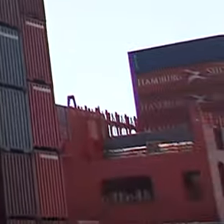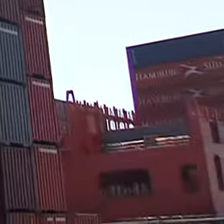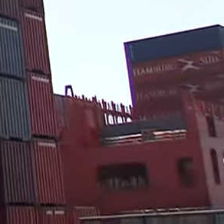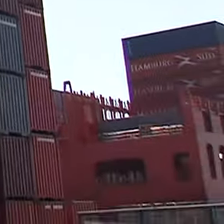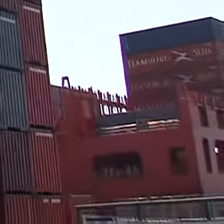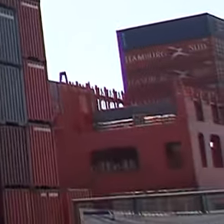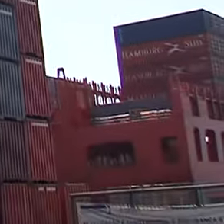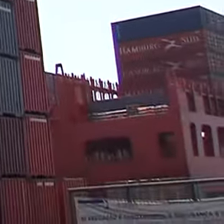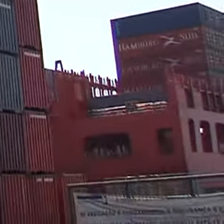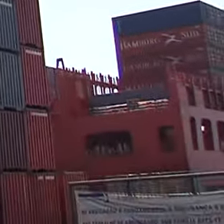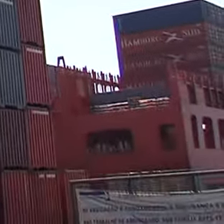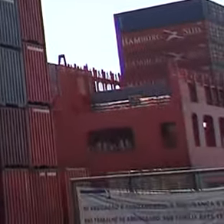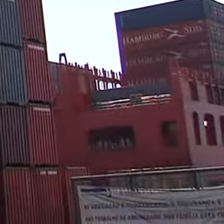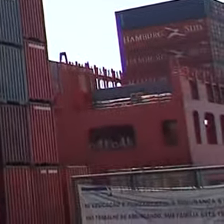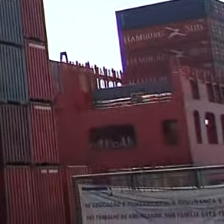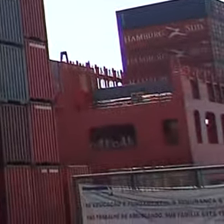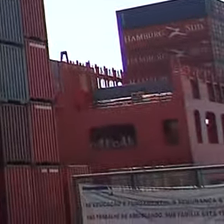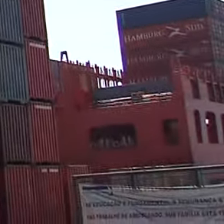Tchau! Tchau! Tchau!